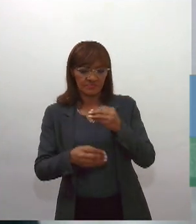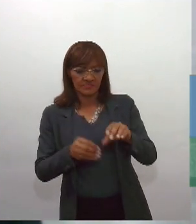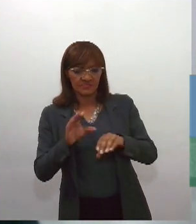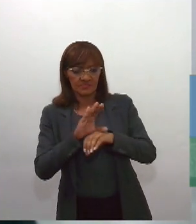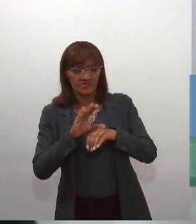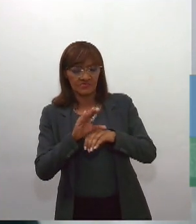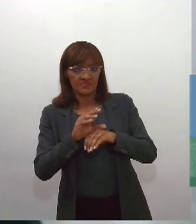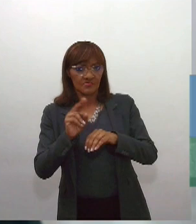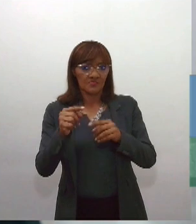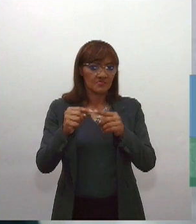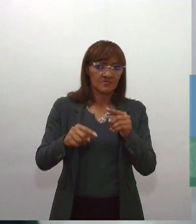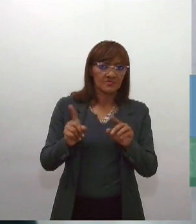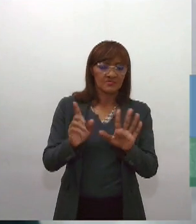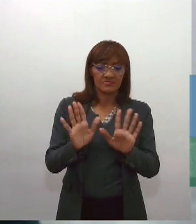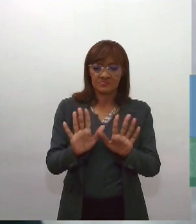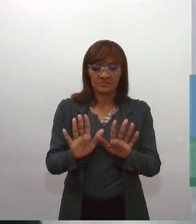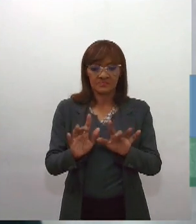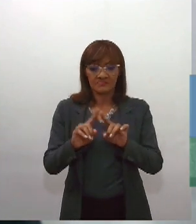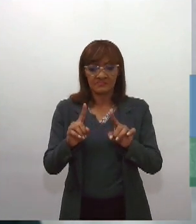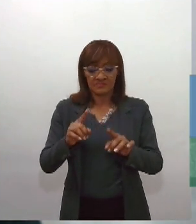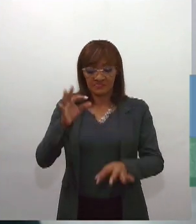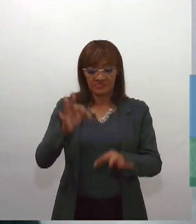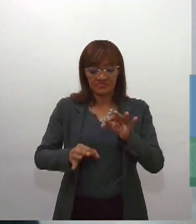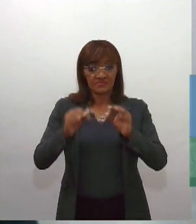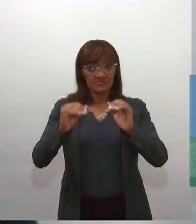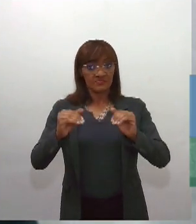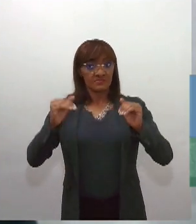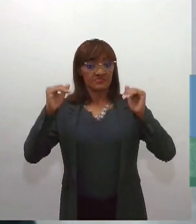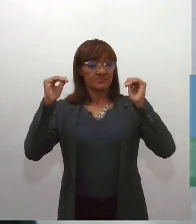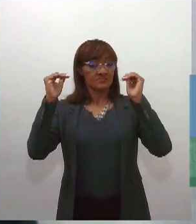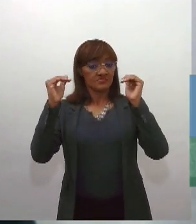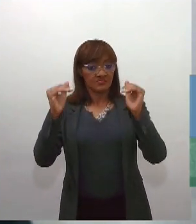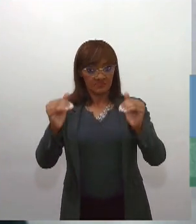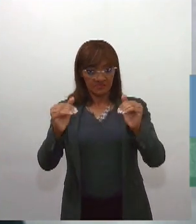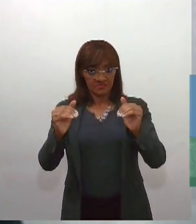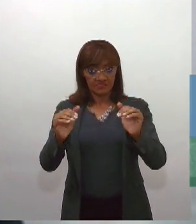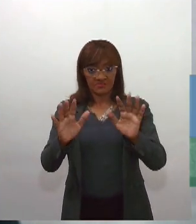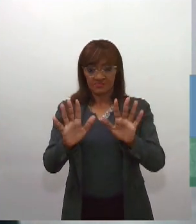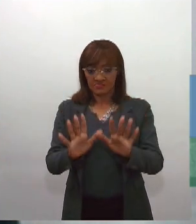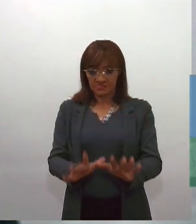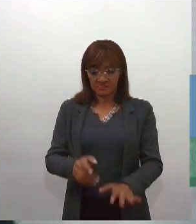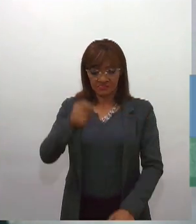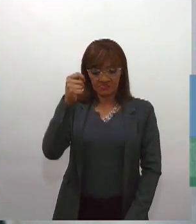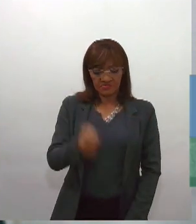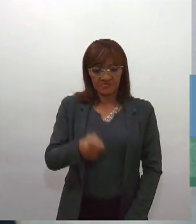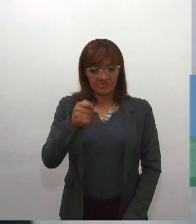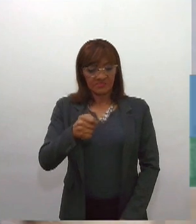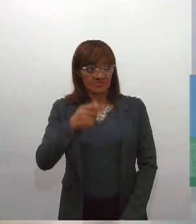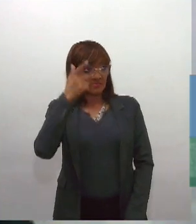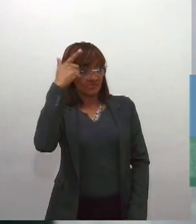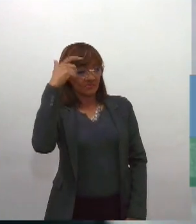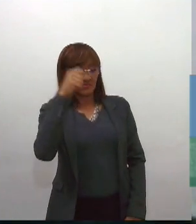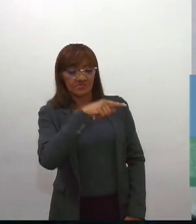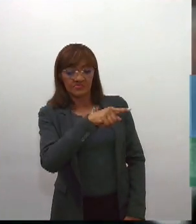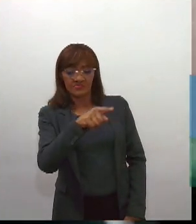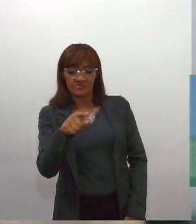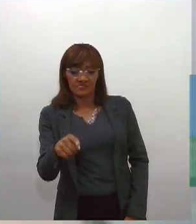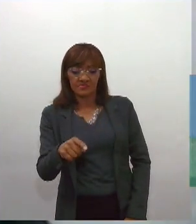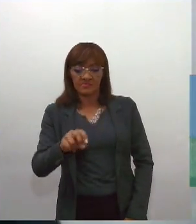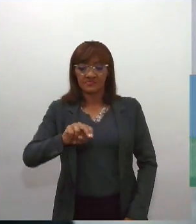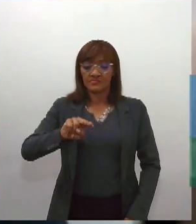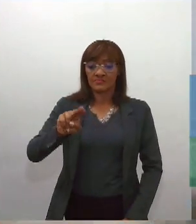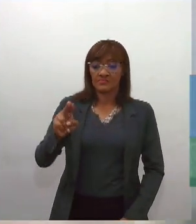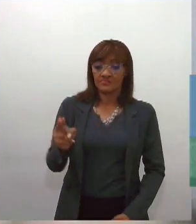se o Supremo não fosse uma corte penal para julgar autoridades ou mesmo para julgar crimes que